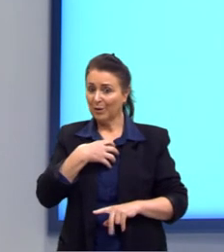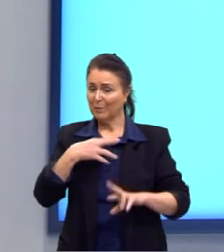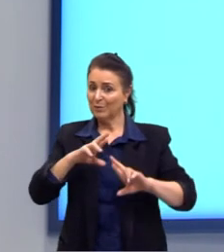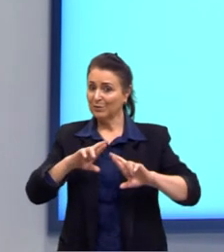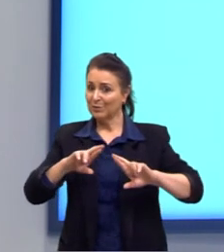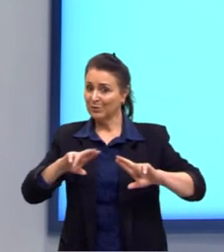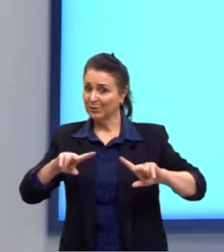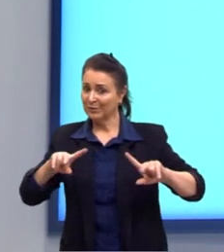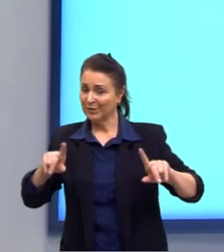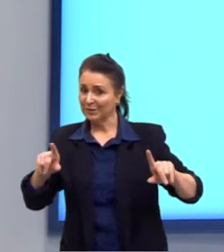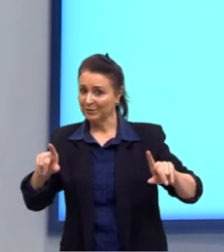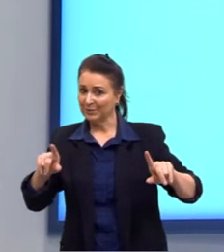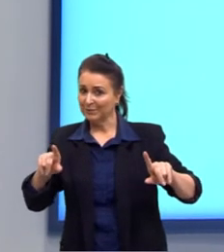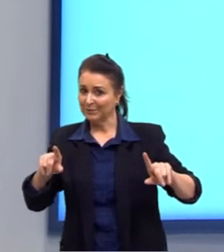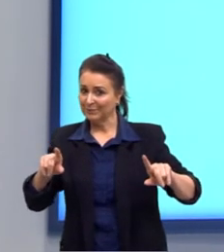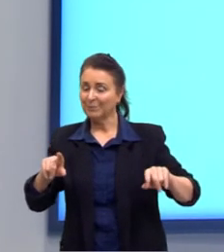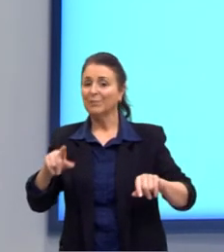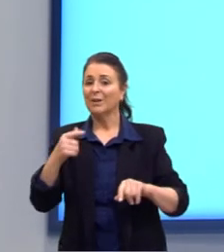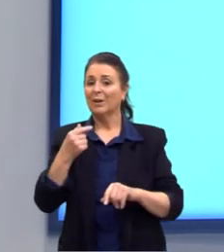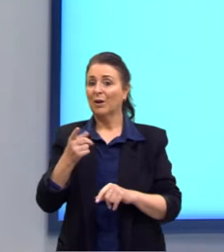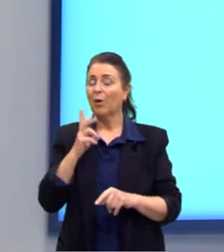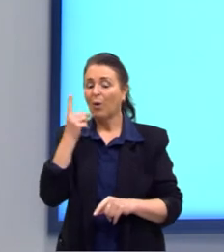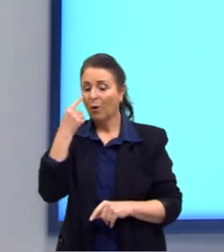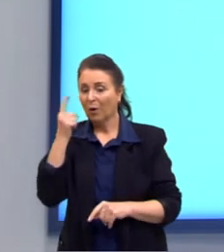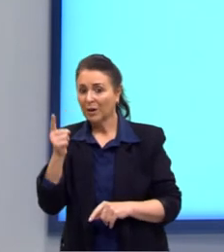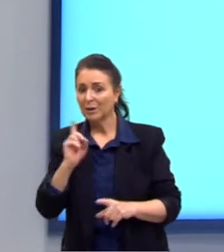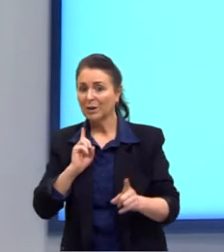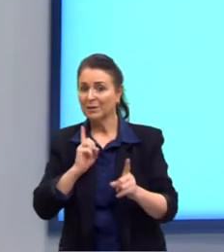figuras planas que nós encontramos.